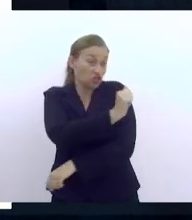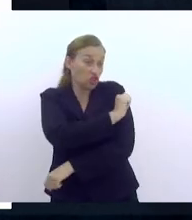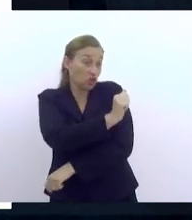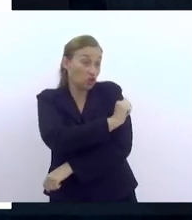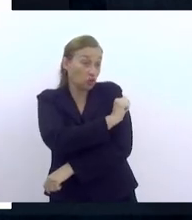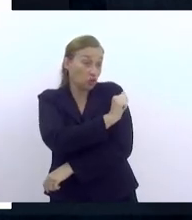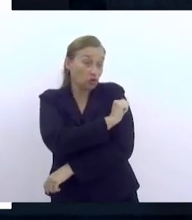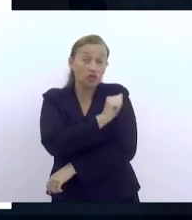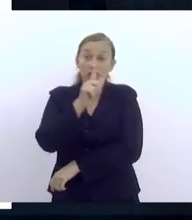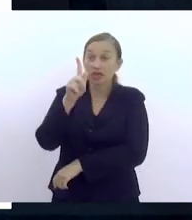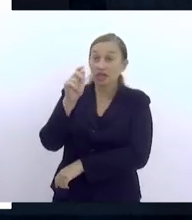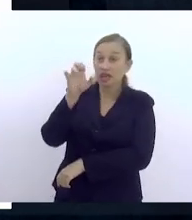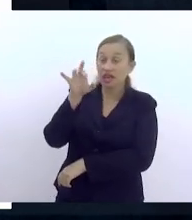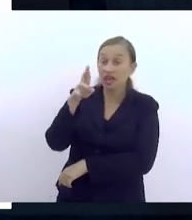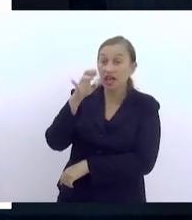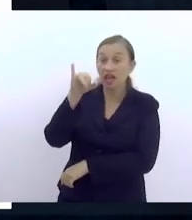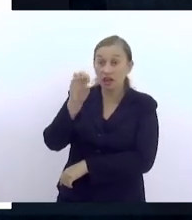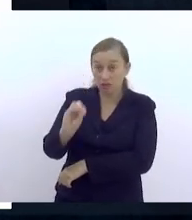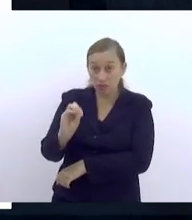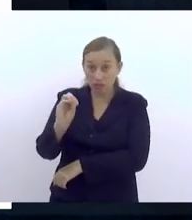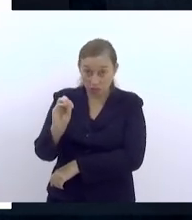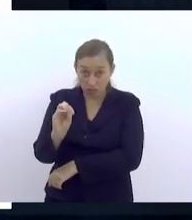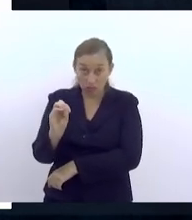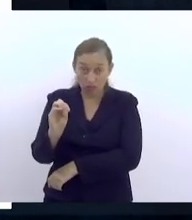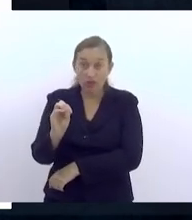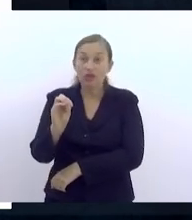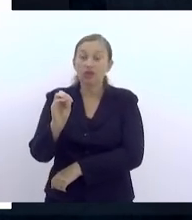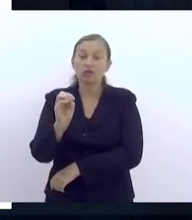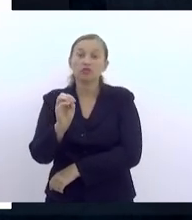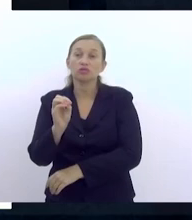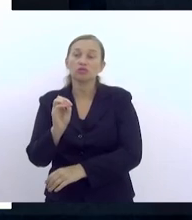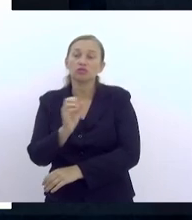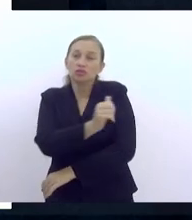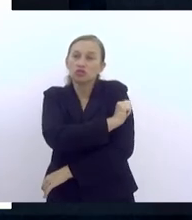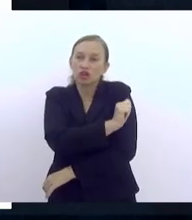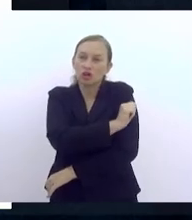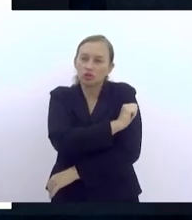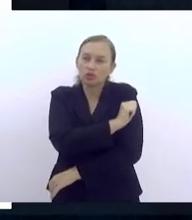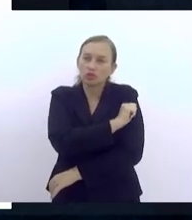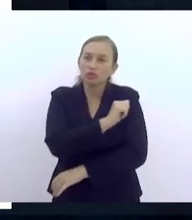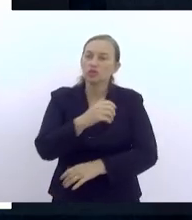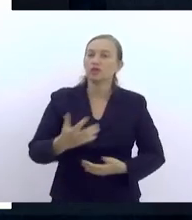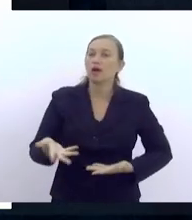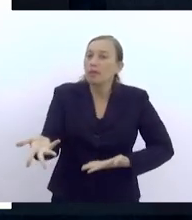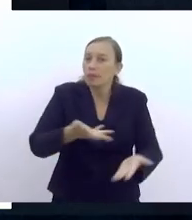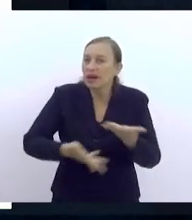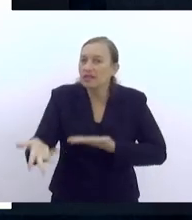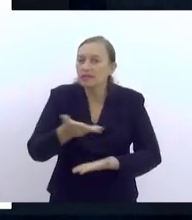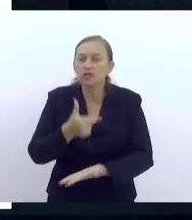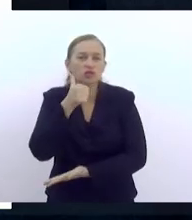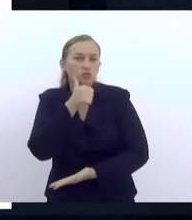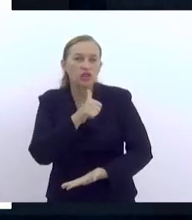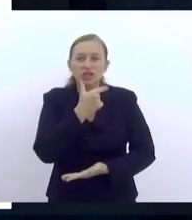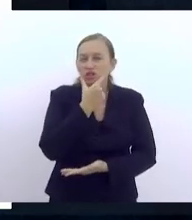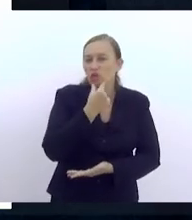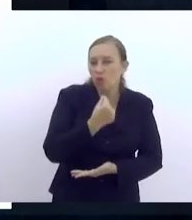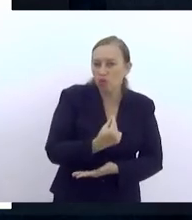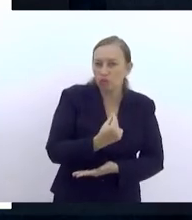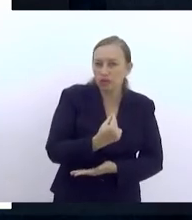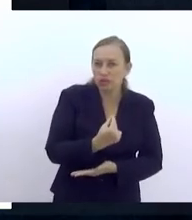grêmios estudantes, fomentando a participação de meninos e meninas